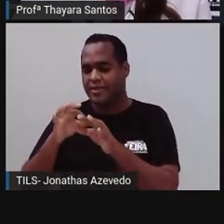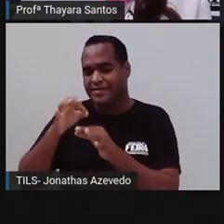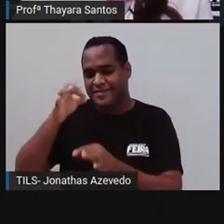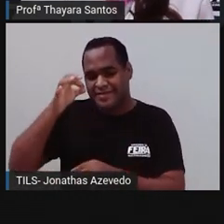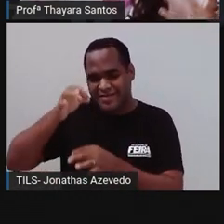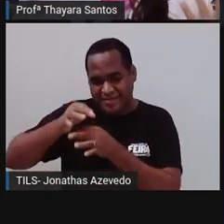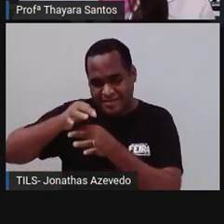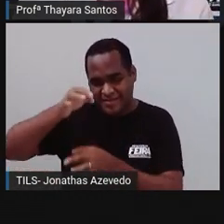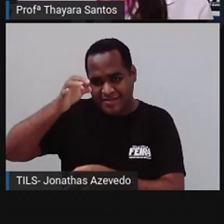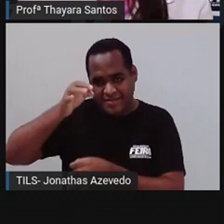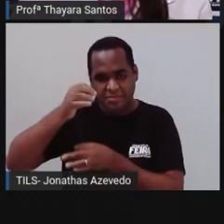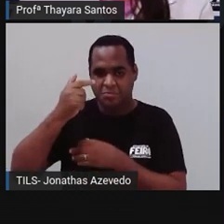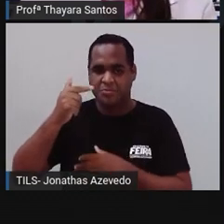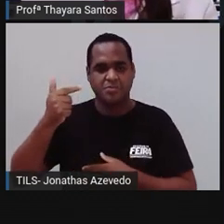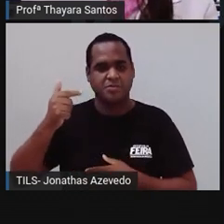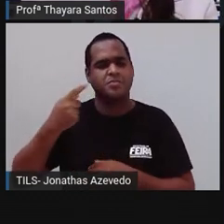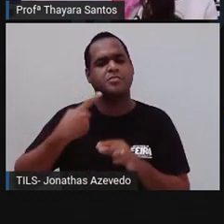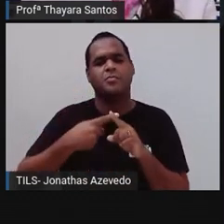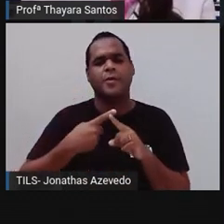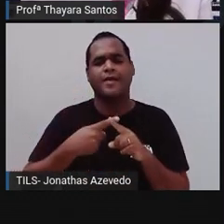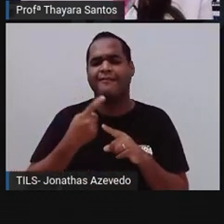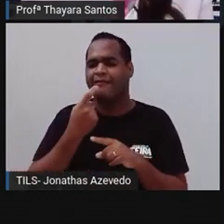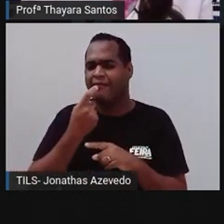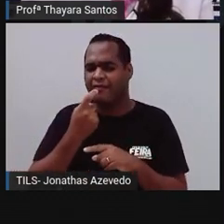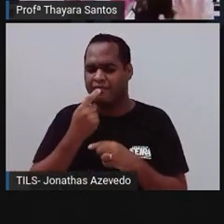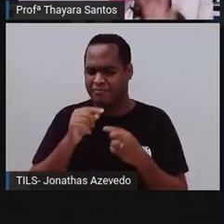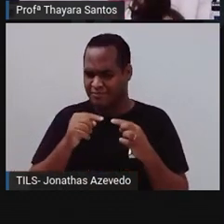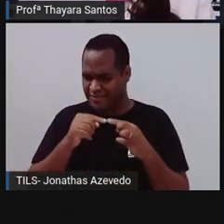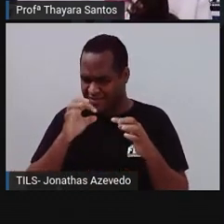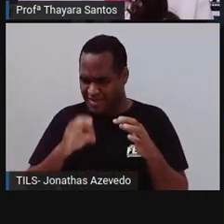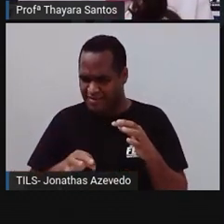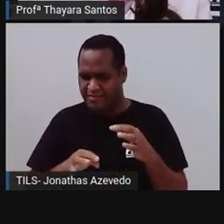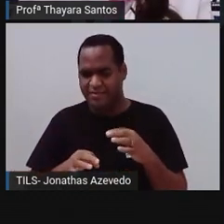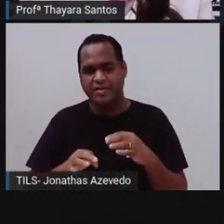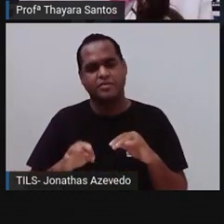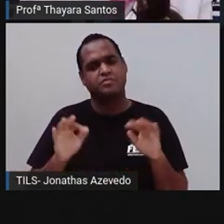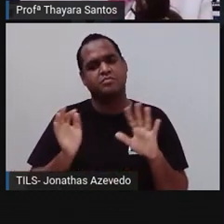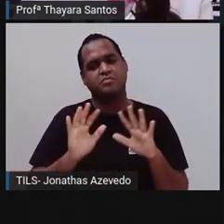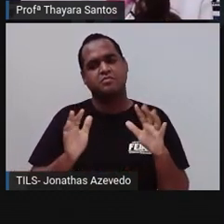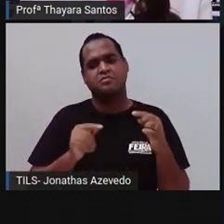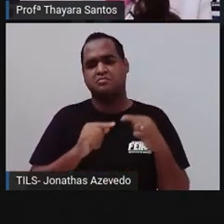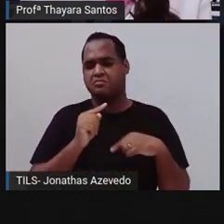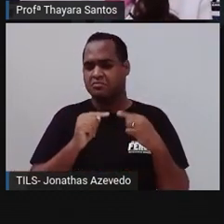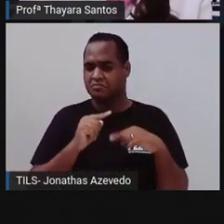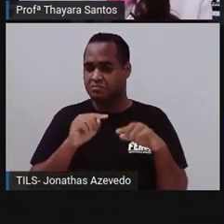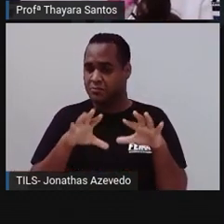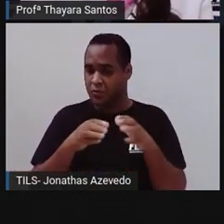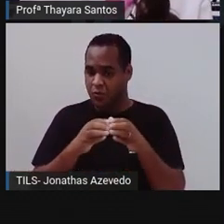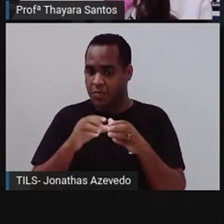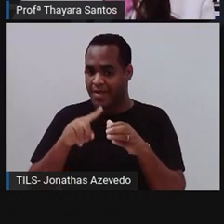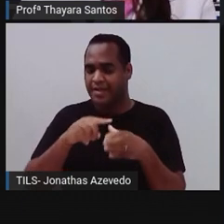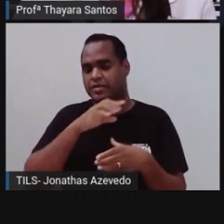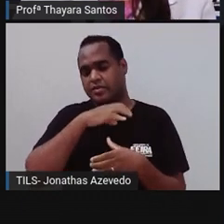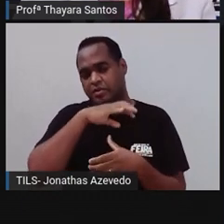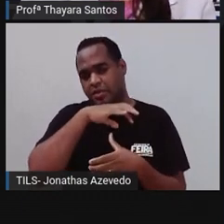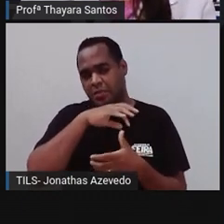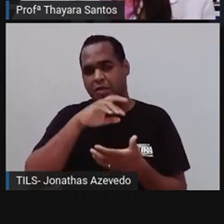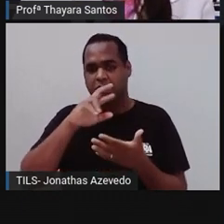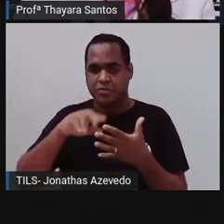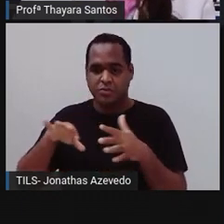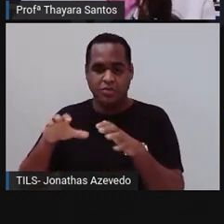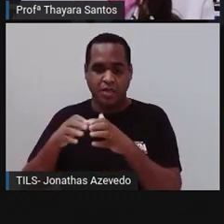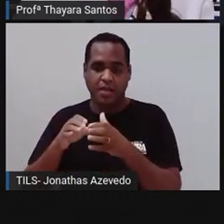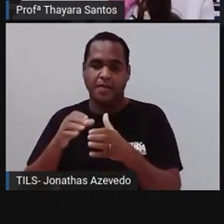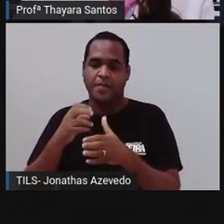vertebral. E por que dizer que possui osso não está certo? Porque, olha só, tem um grupo de animais que são os